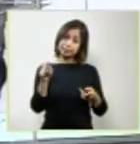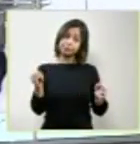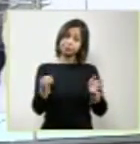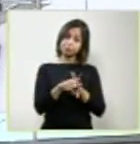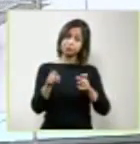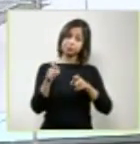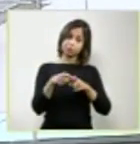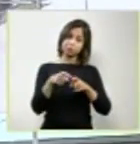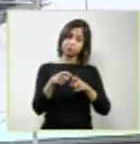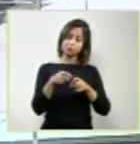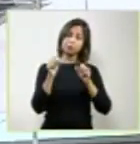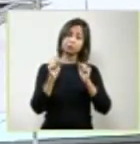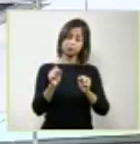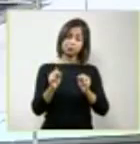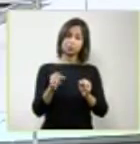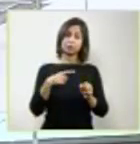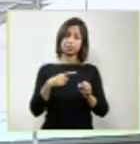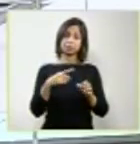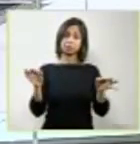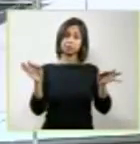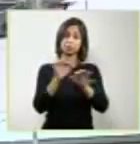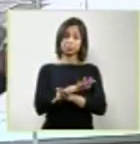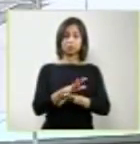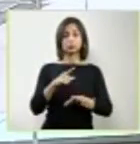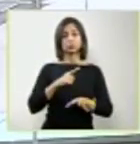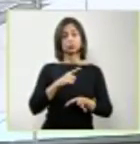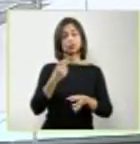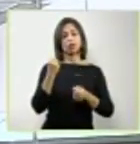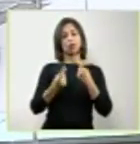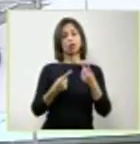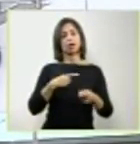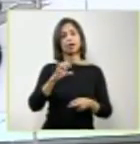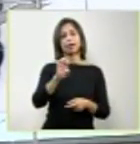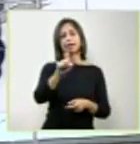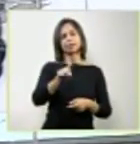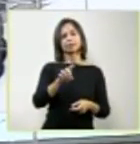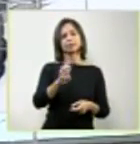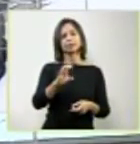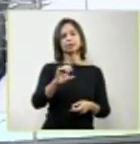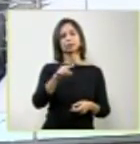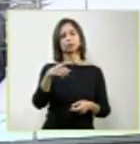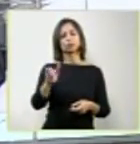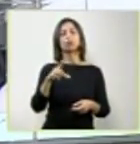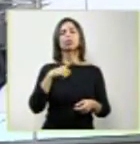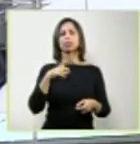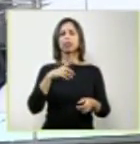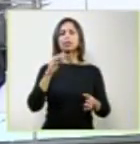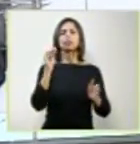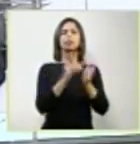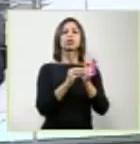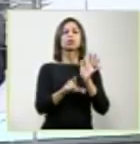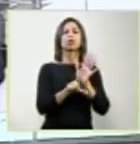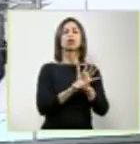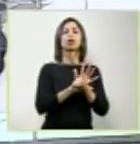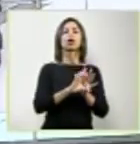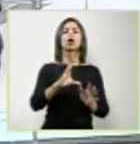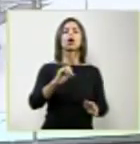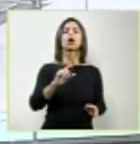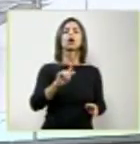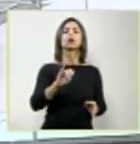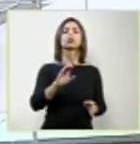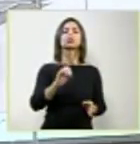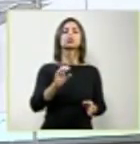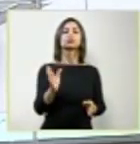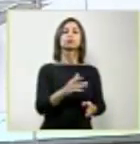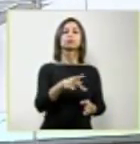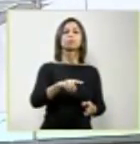contemplada numa das exceções tipificadas no próprio Código Penal. Mas não podemos esperar